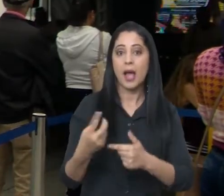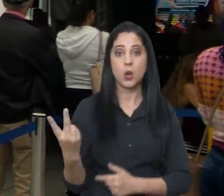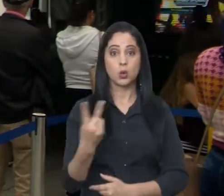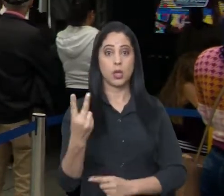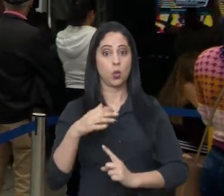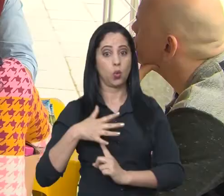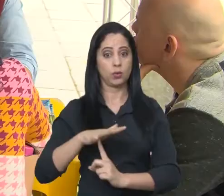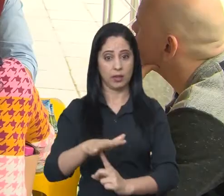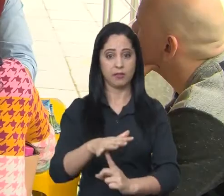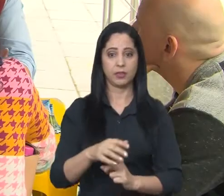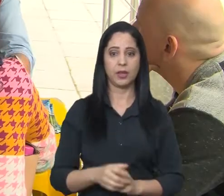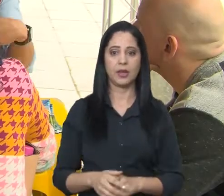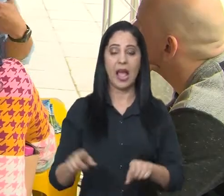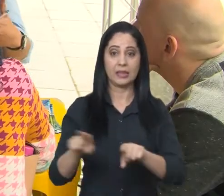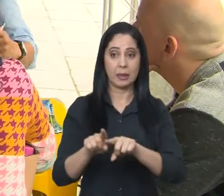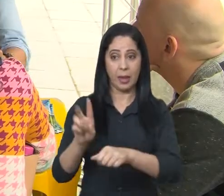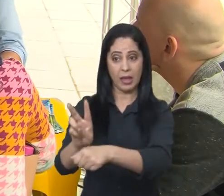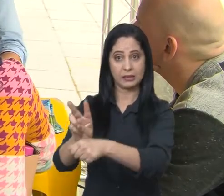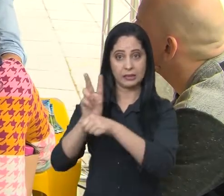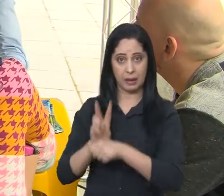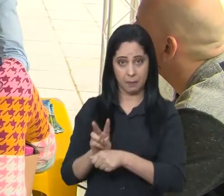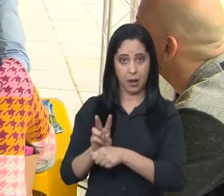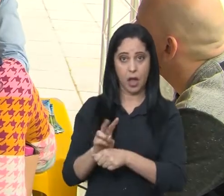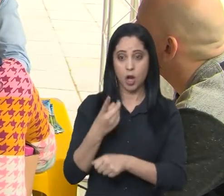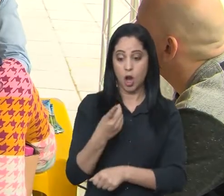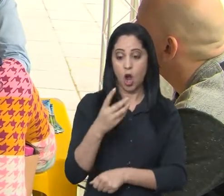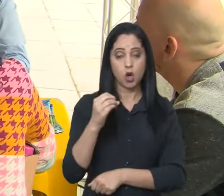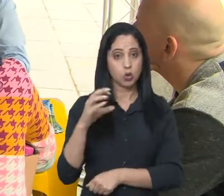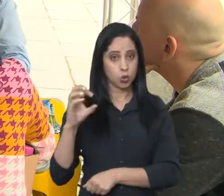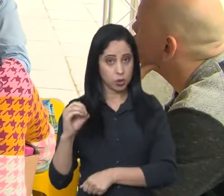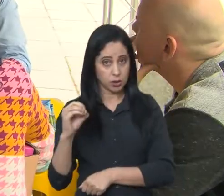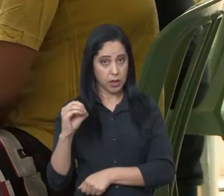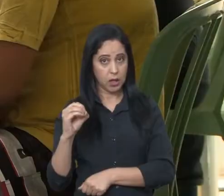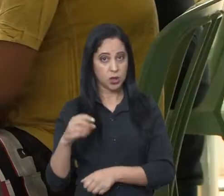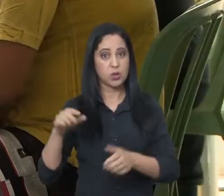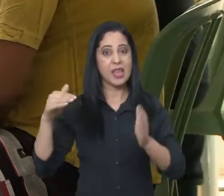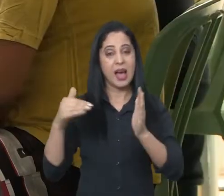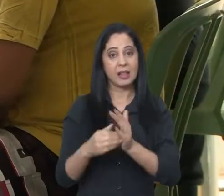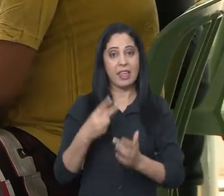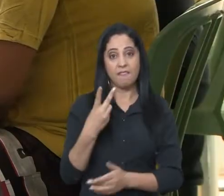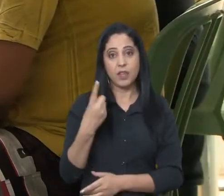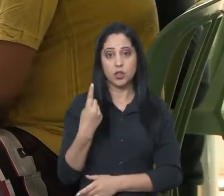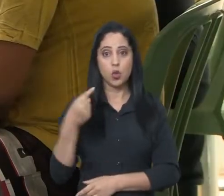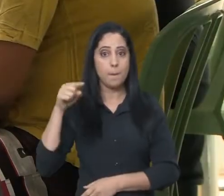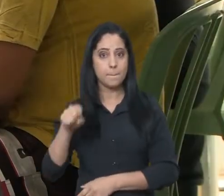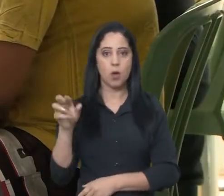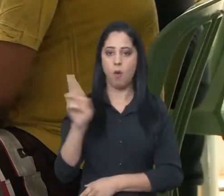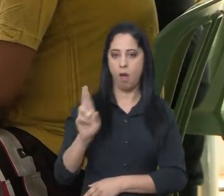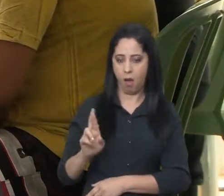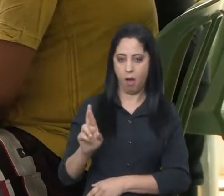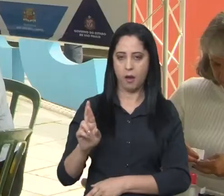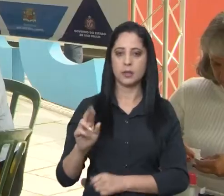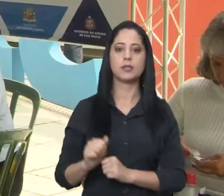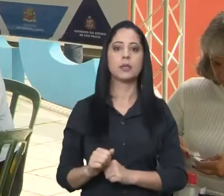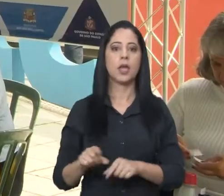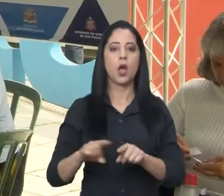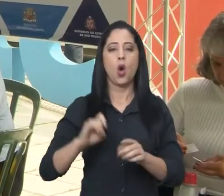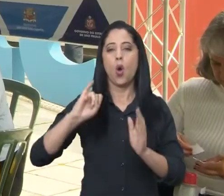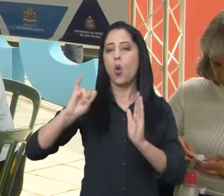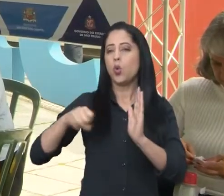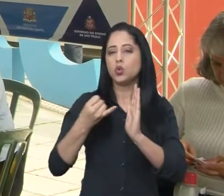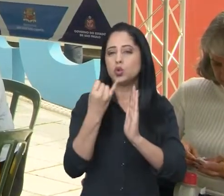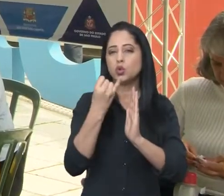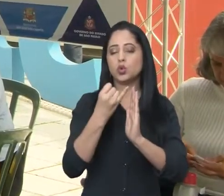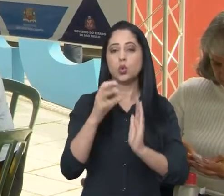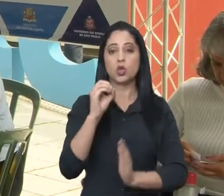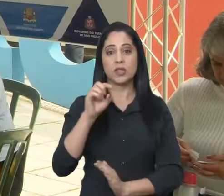edição da feira. Além dos empréstimos de R$ 200 a R$ 21 mil a micro e pequenos empreendedores, com juros de